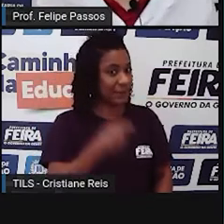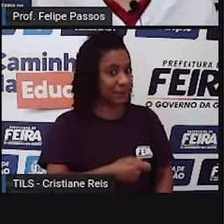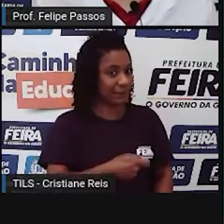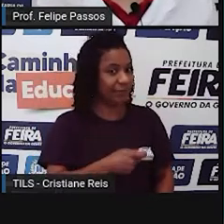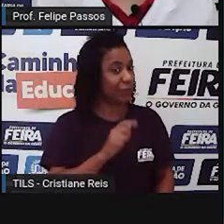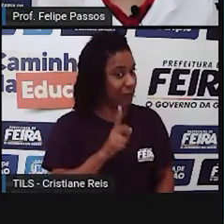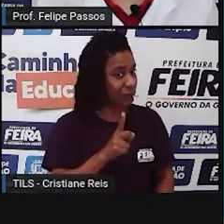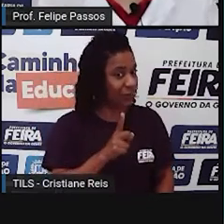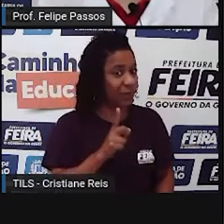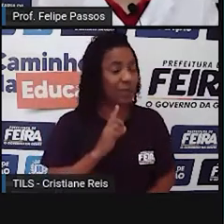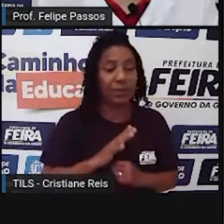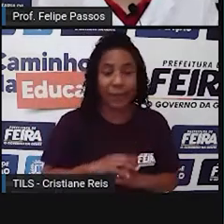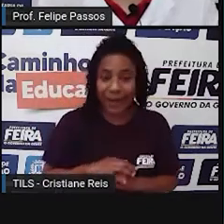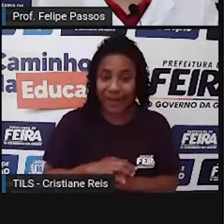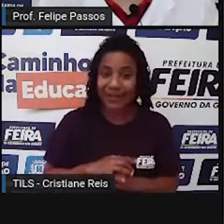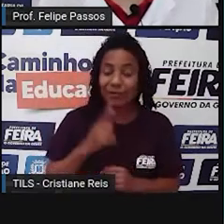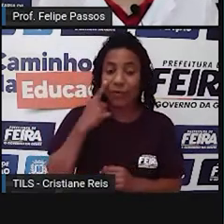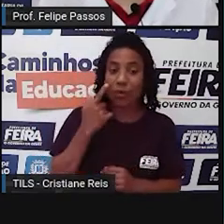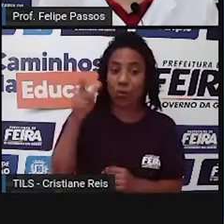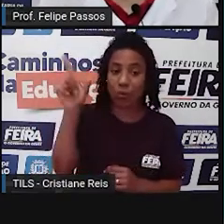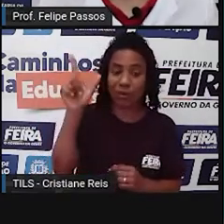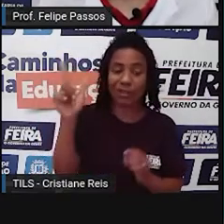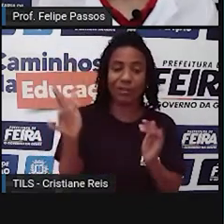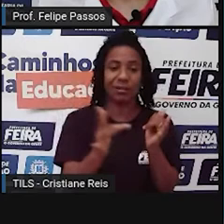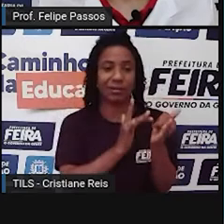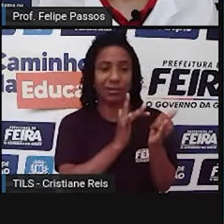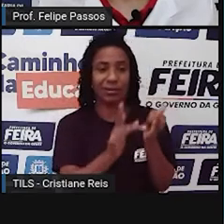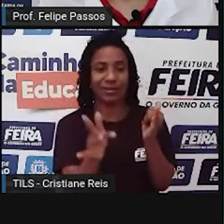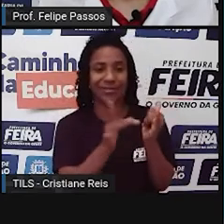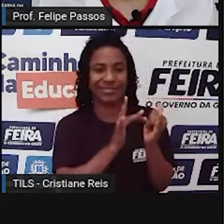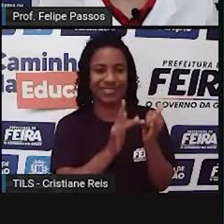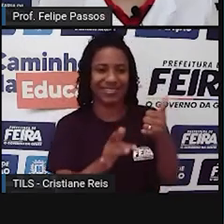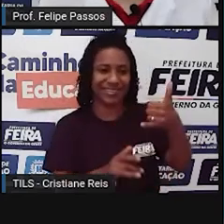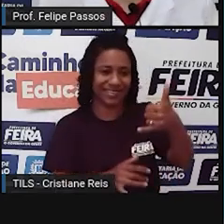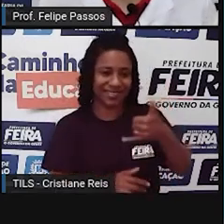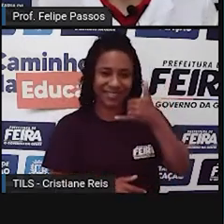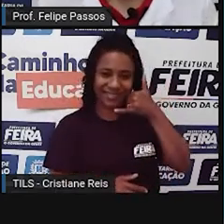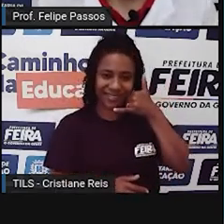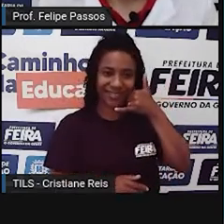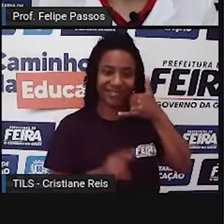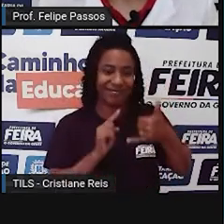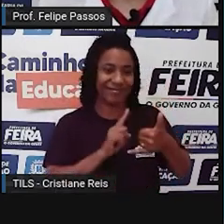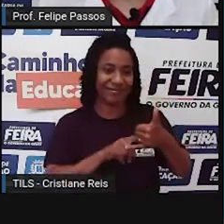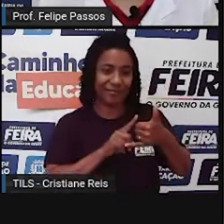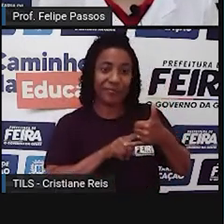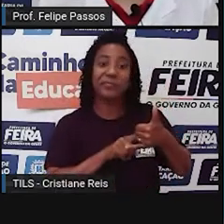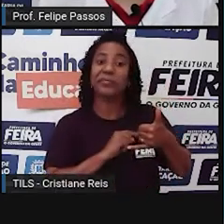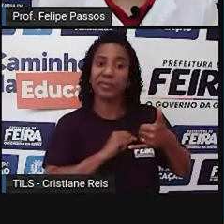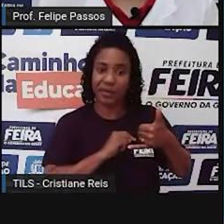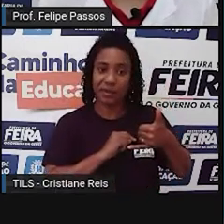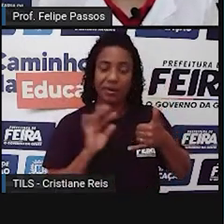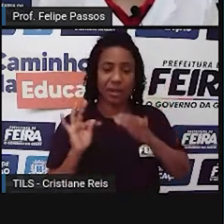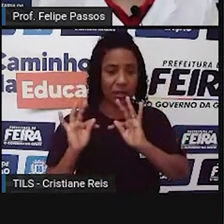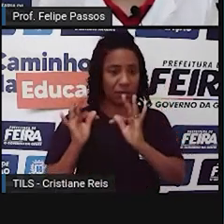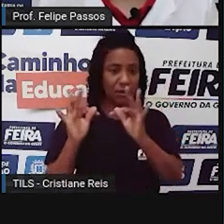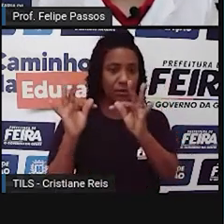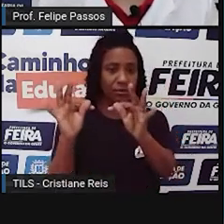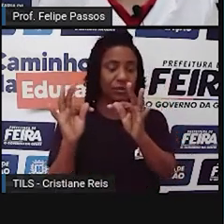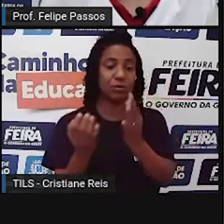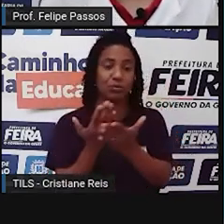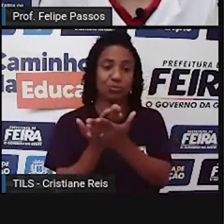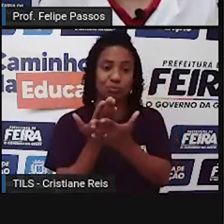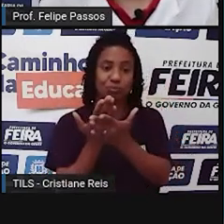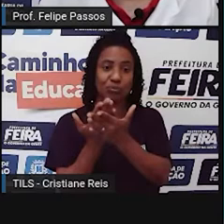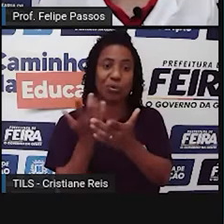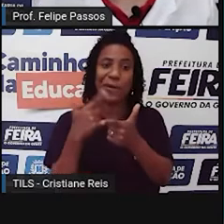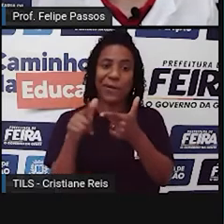tecnologia, celular. O celular é uma ferramenta que foi gerada a partir da tecnologia, né? Que é o estudo